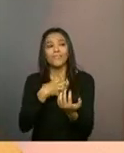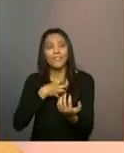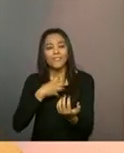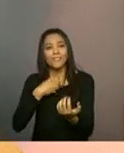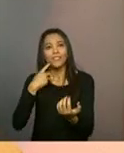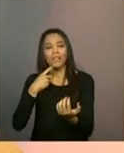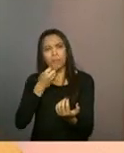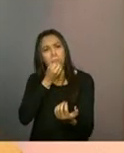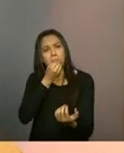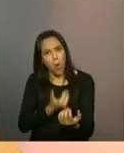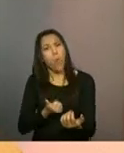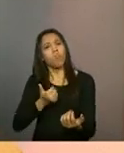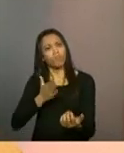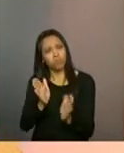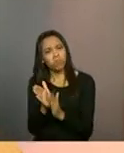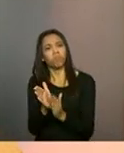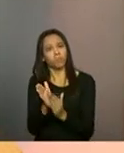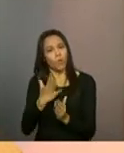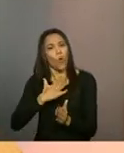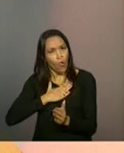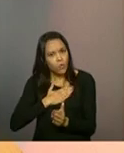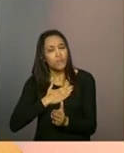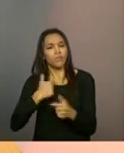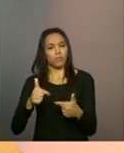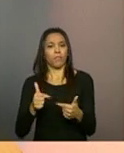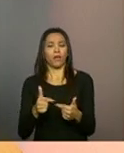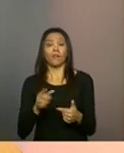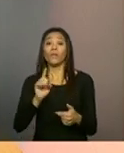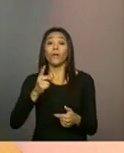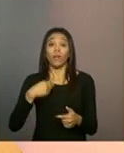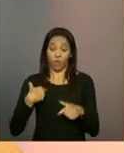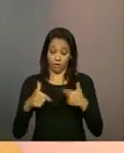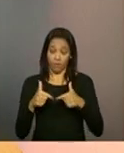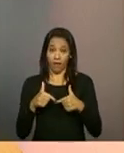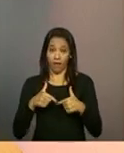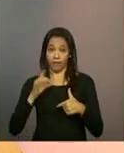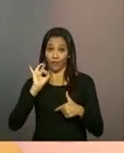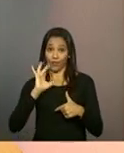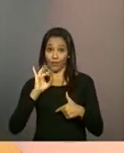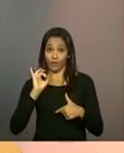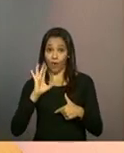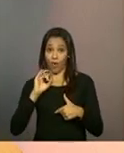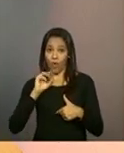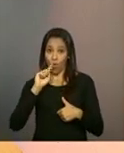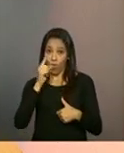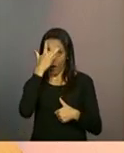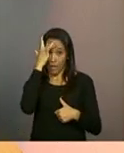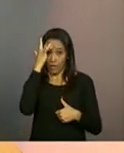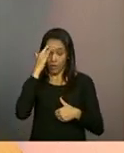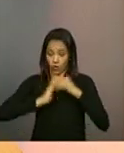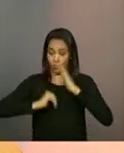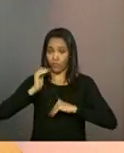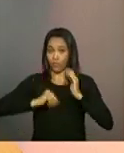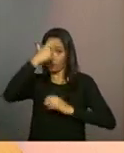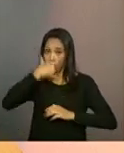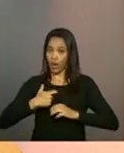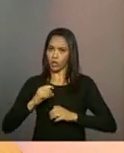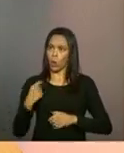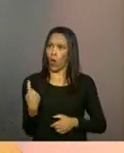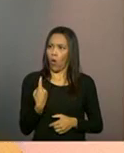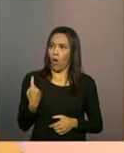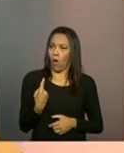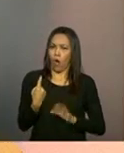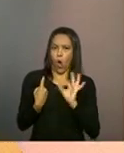esse trabalho, né? Então, assim, a ideia não é de que o trabalho, ele seja totalmente diretivo, que os técnicos falam, não, acho que a família